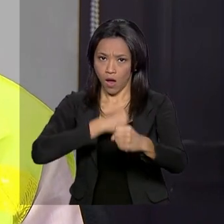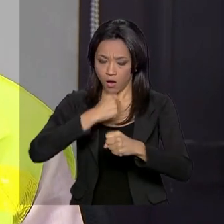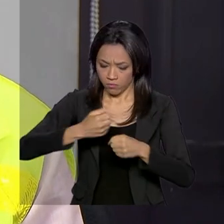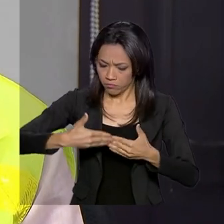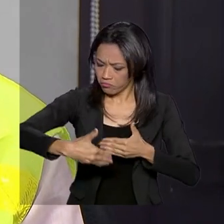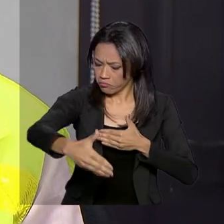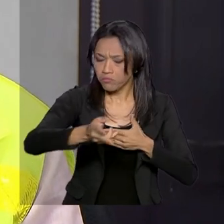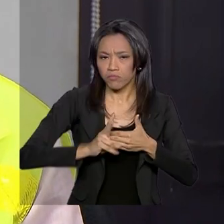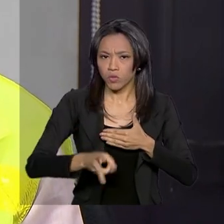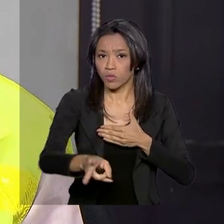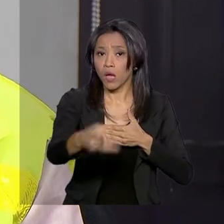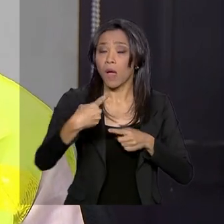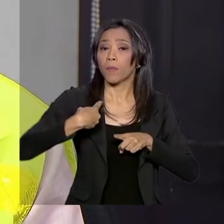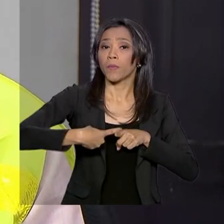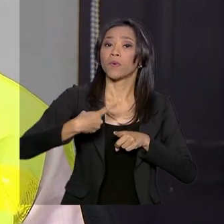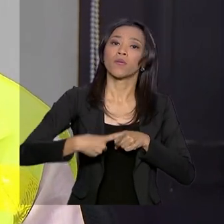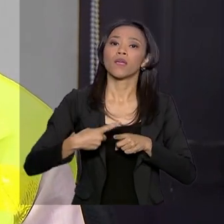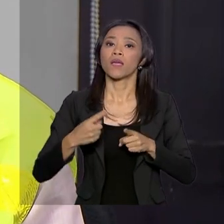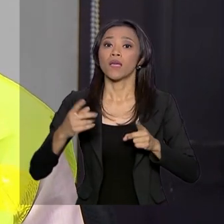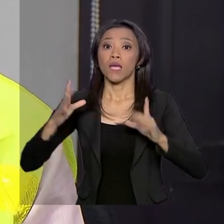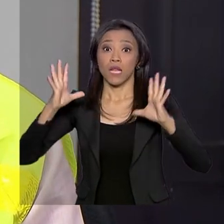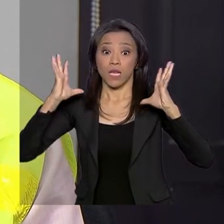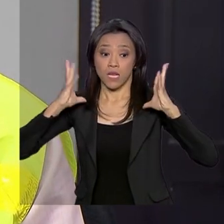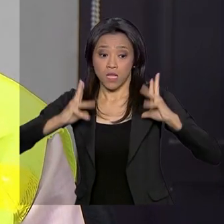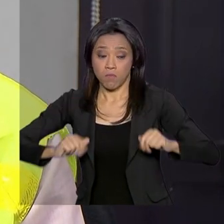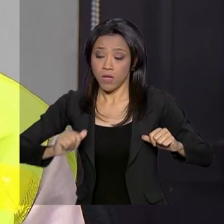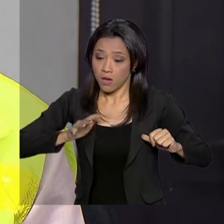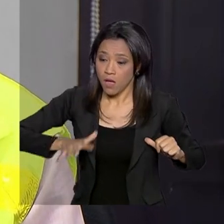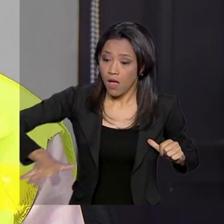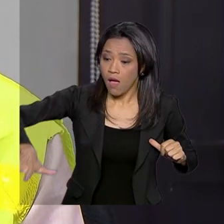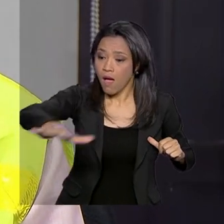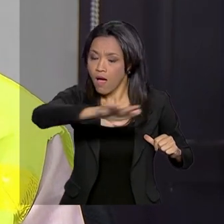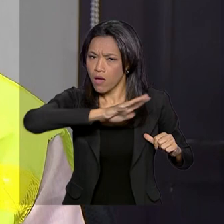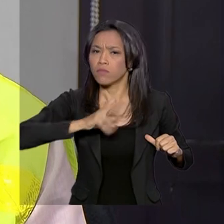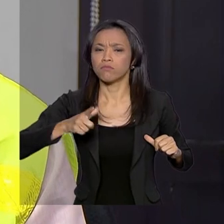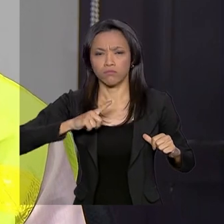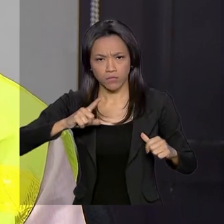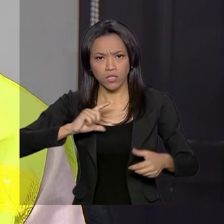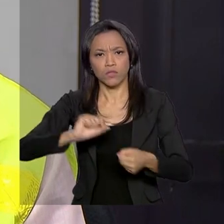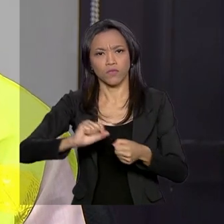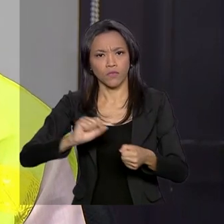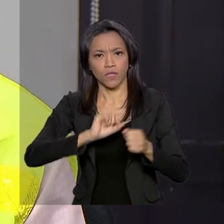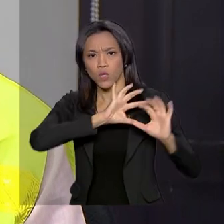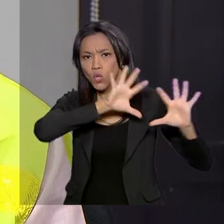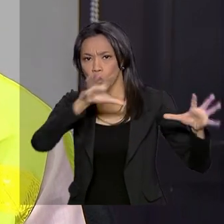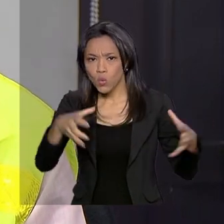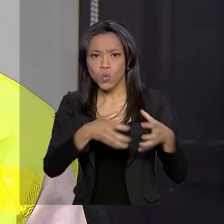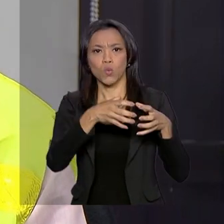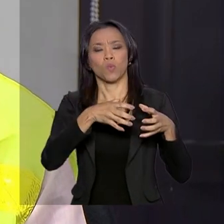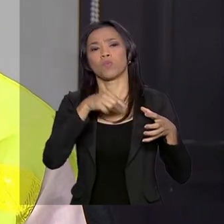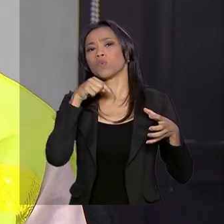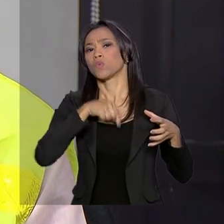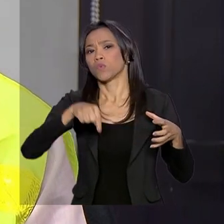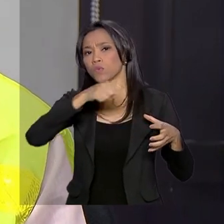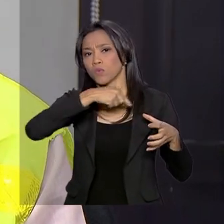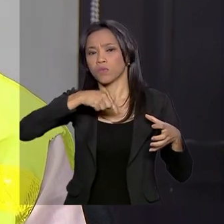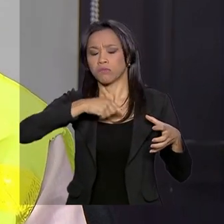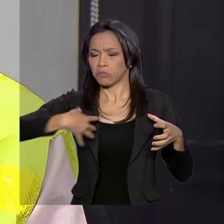Porque as respostas de limpeza das áreas têm sido feitas por esse grupo de entes federativos de maneira muito eficiente.